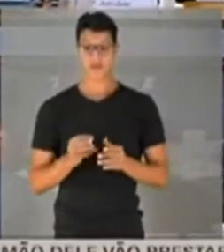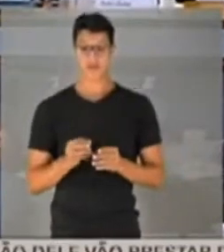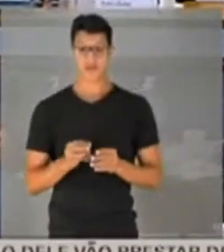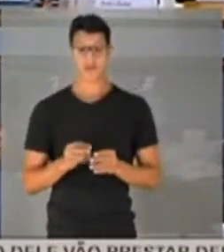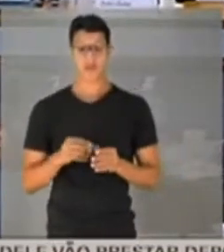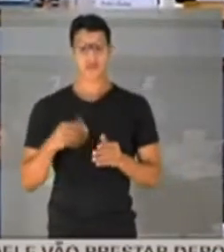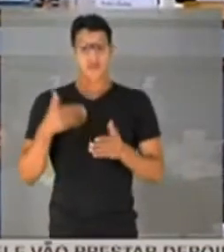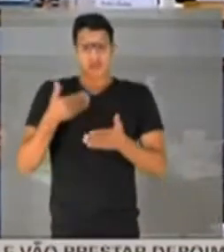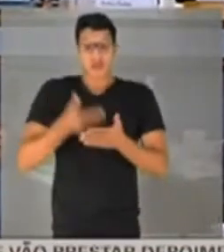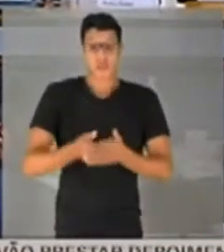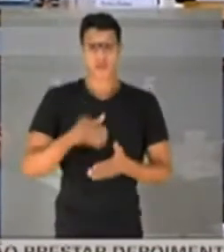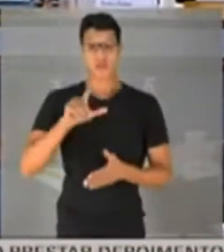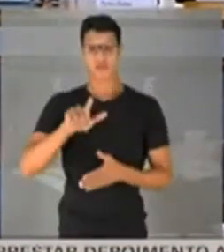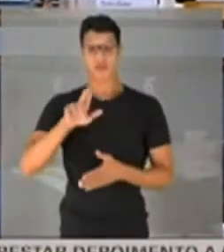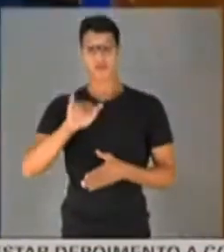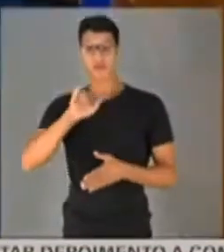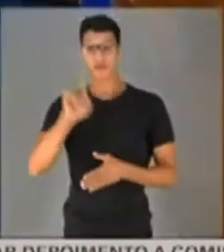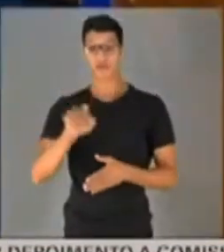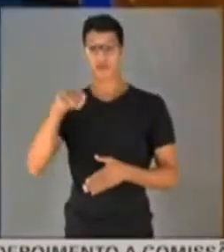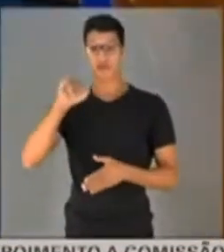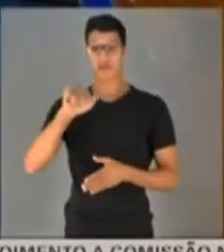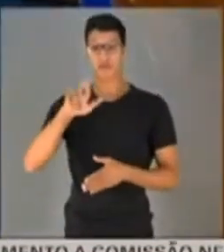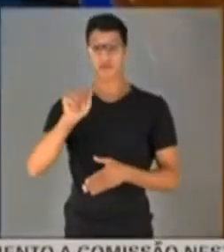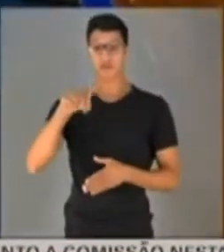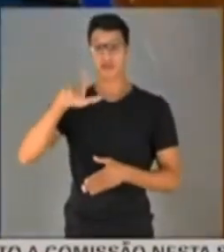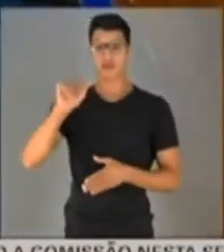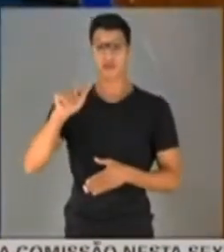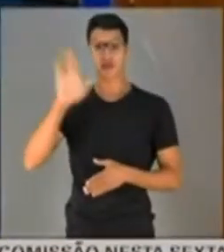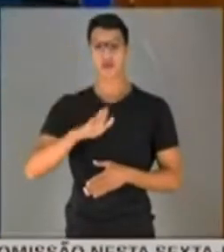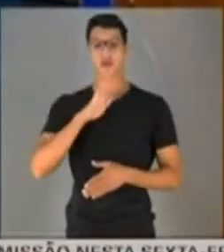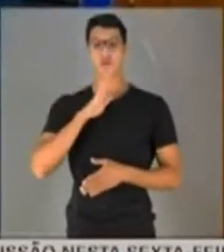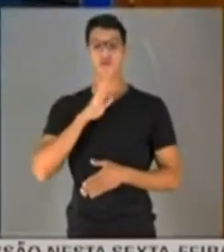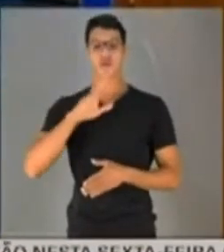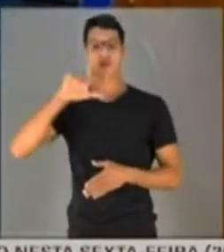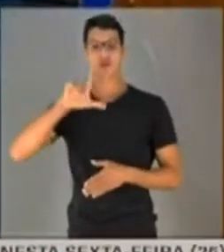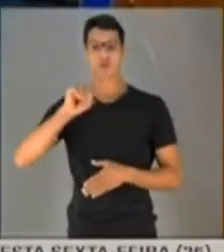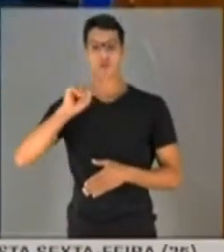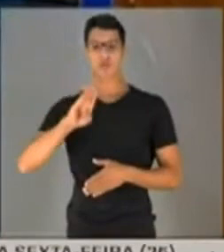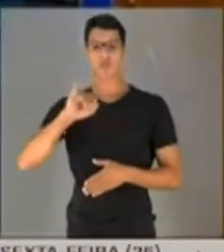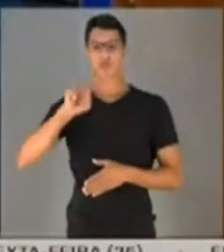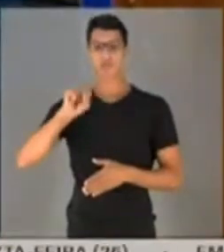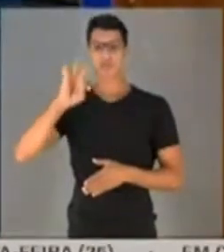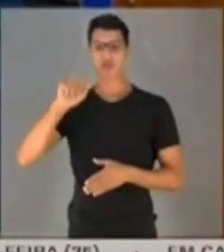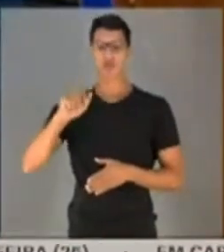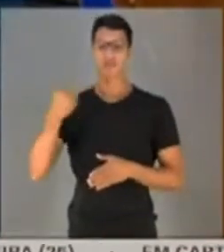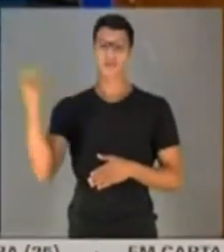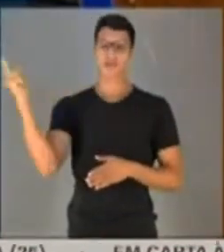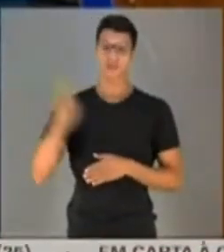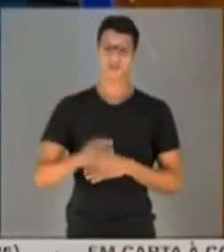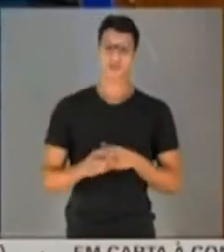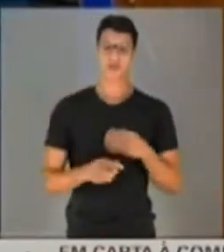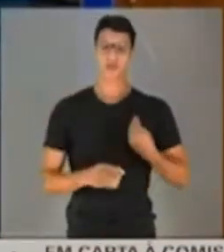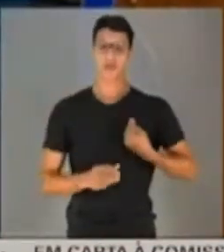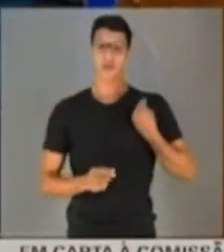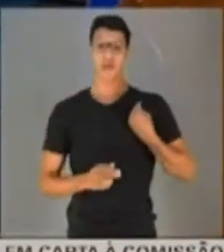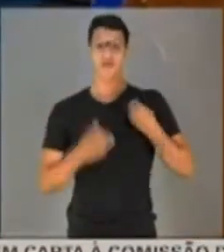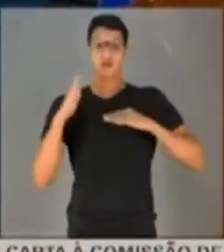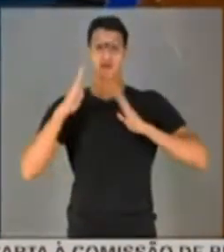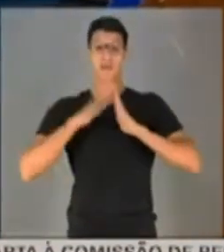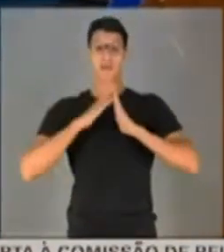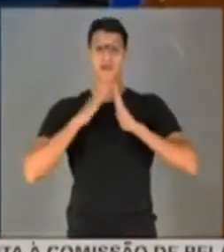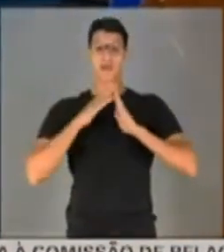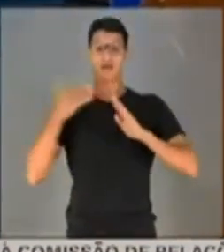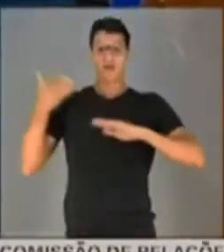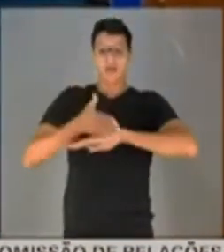Até porque esse Luiz Miranda é conhecido aí, diz que é muito lobista. Não, eu não sei. Então, ele tem que vir... Ele não frequenta a minha casa, ele